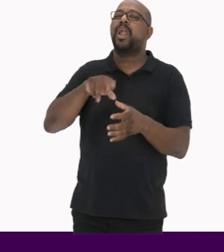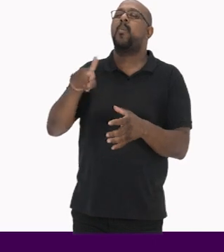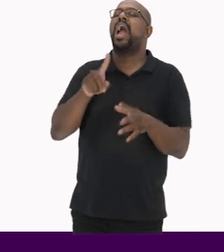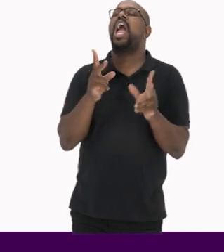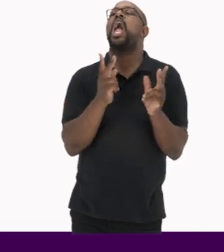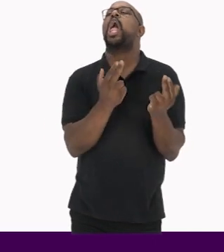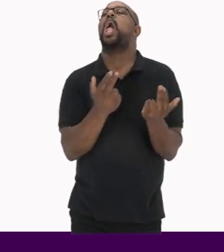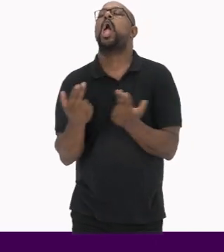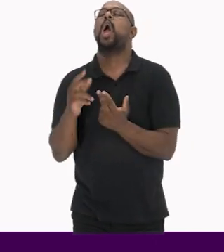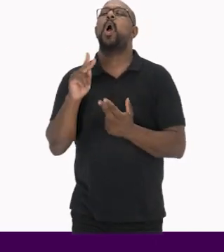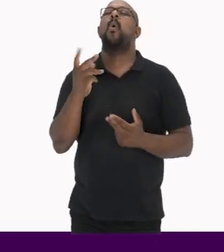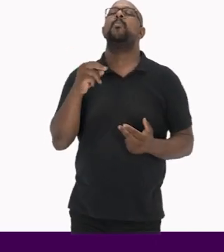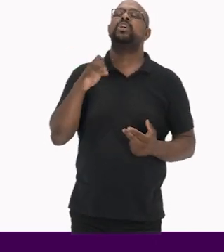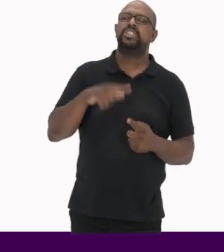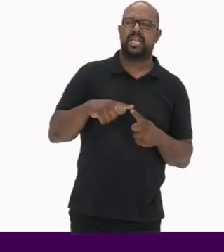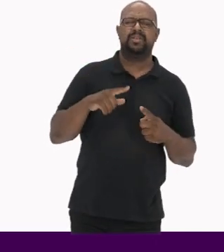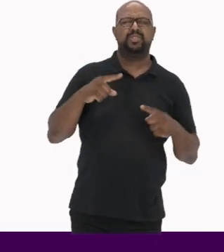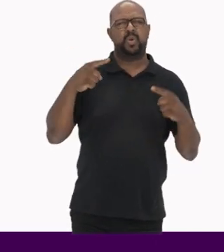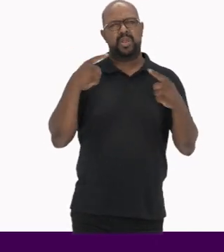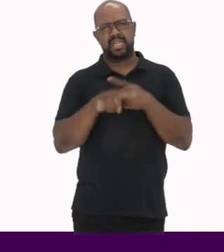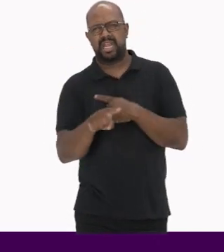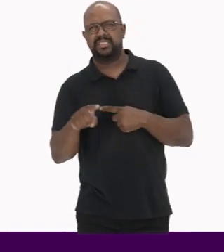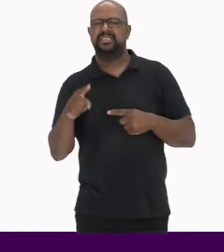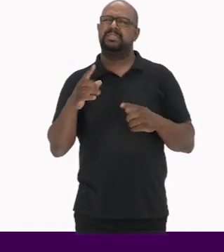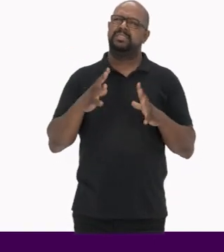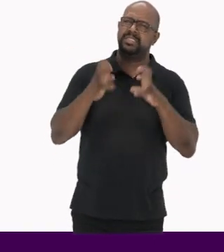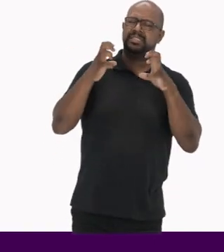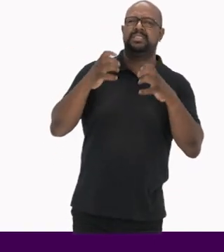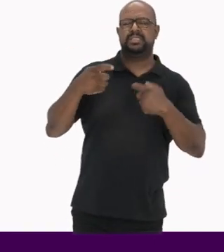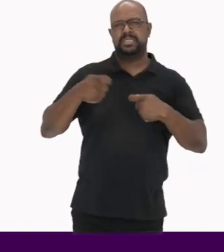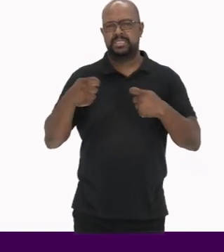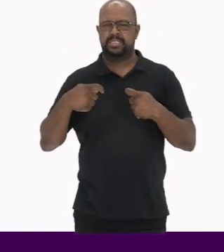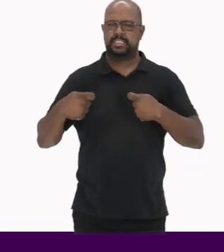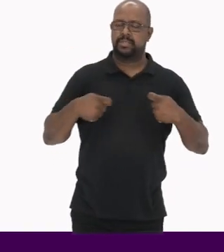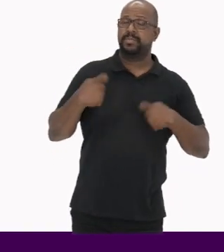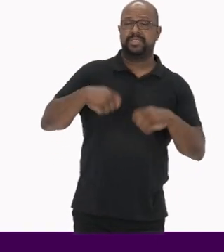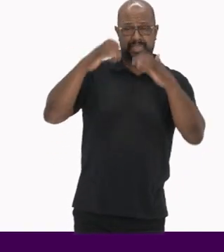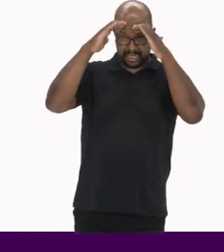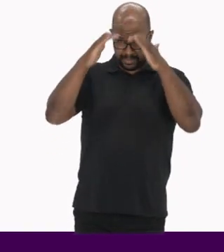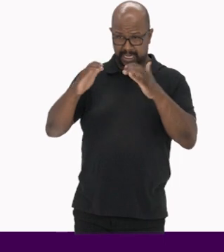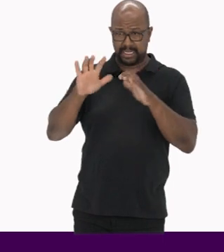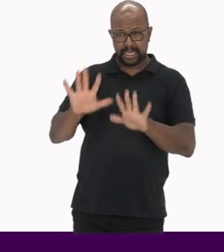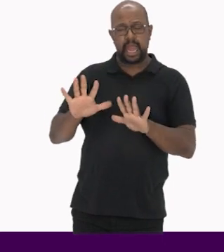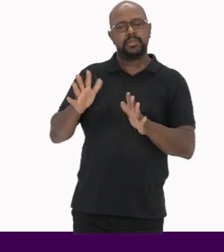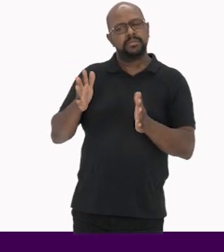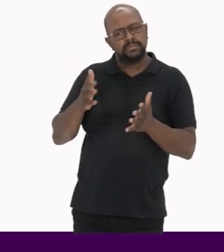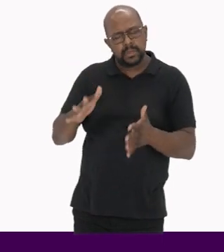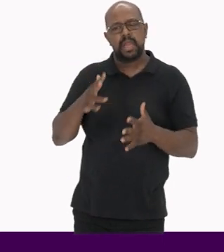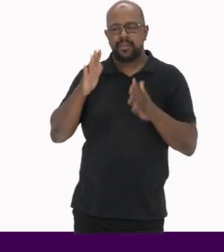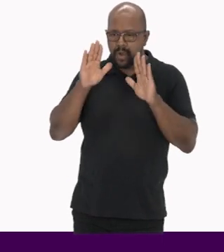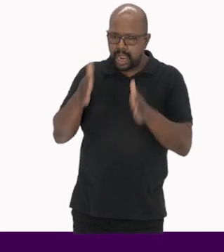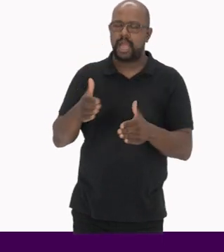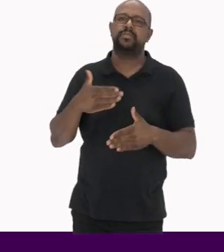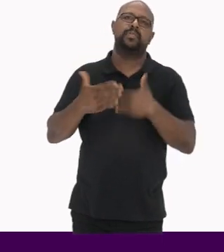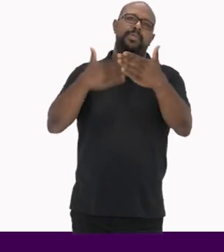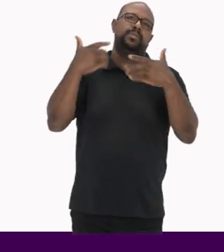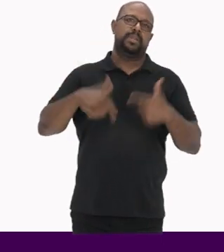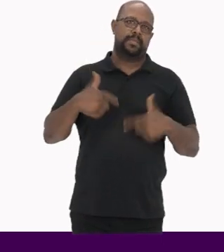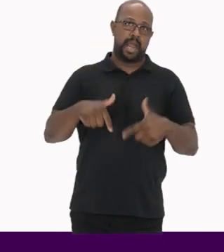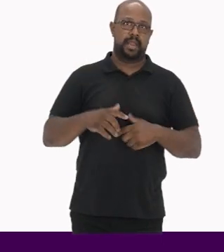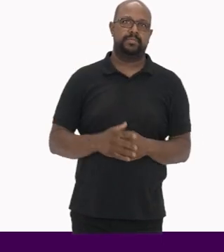homogênea Há discordâncias, conflitos, tensões que precisam ser respeitados e abrigados no desenvolvimento do trabalho